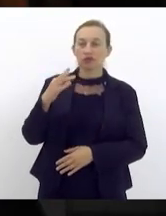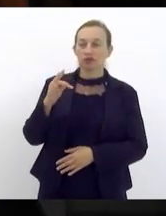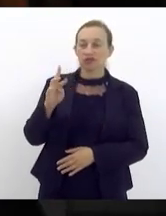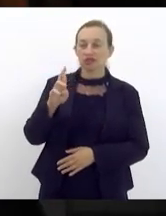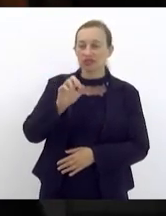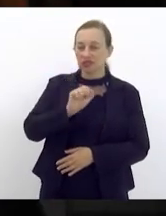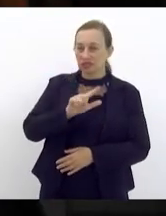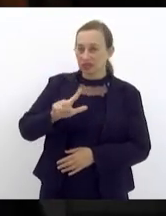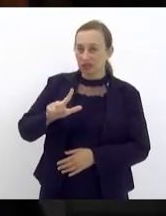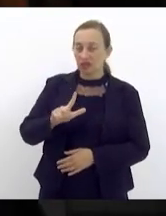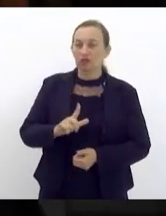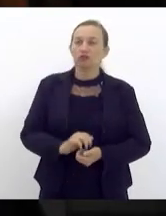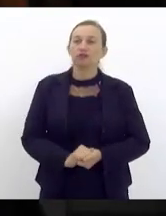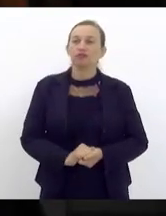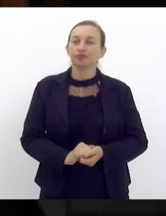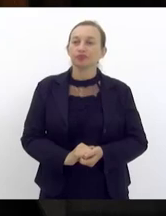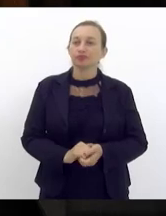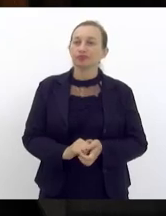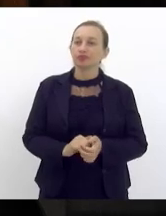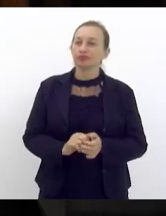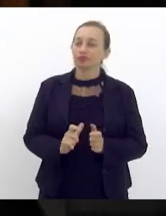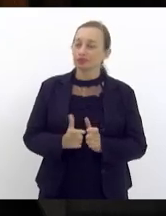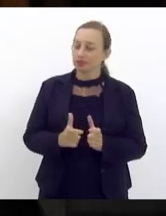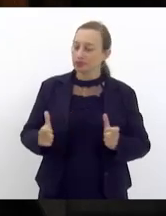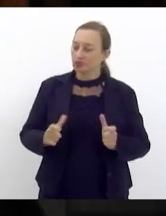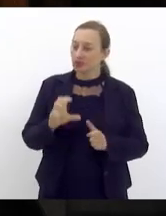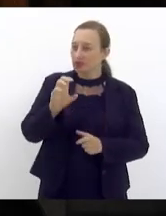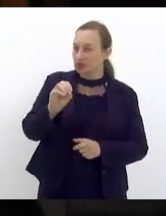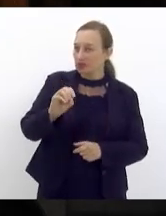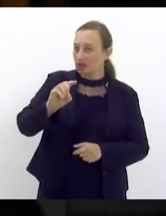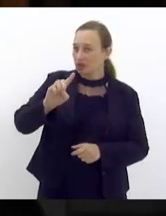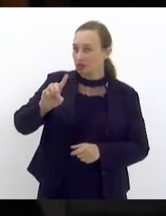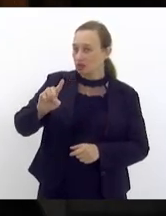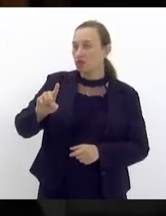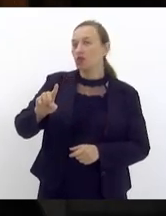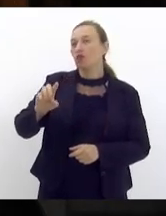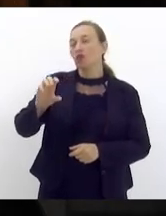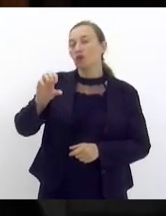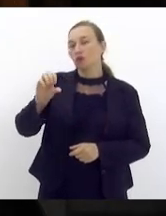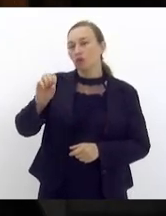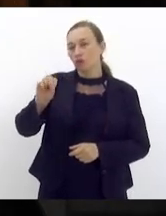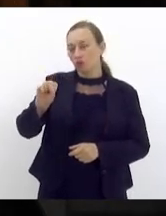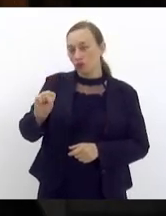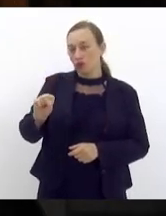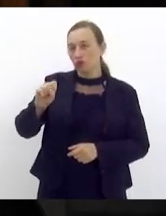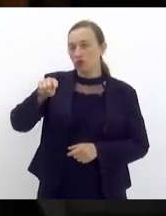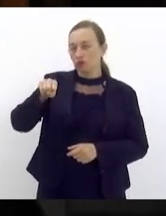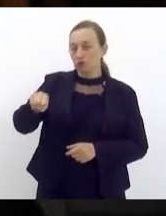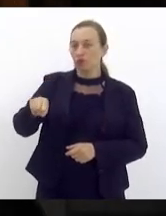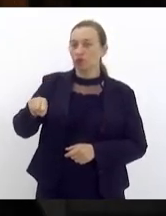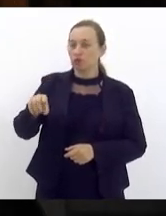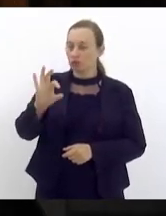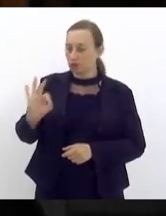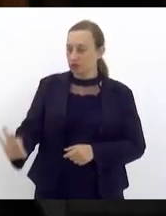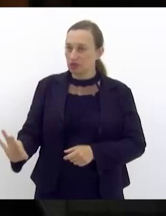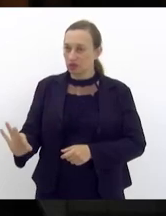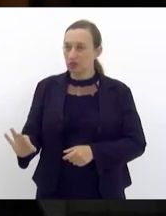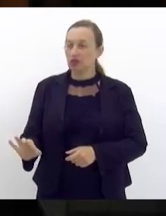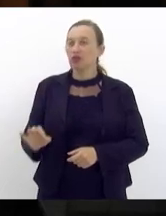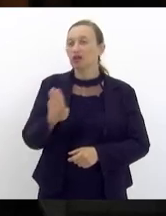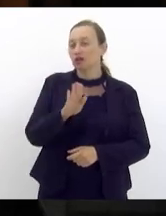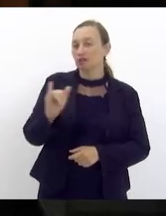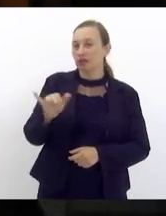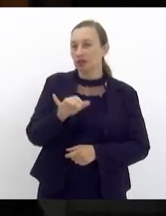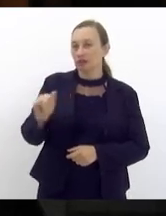que este crescimento pode ser de 0,8 pontos percentuais PIB de 0,8